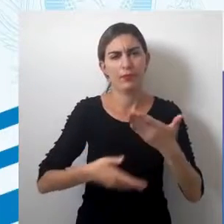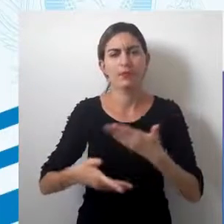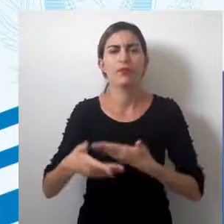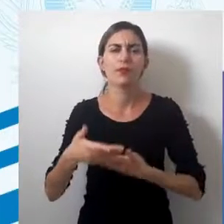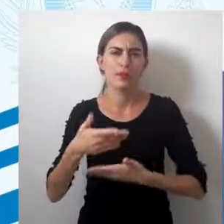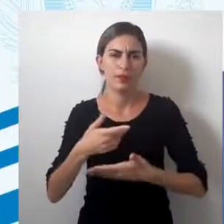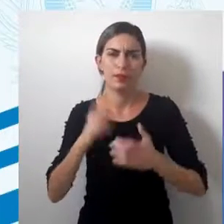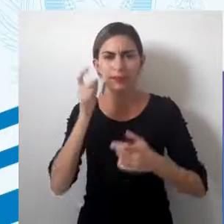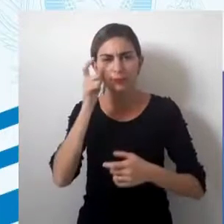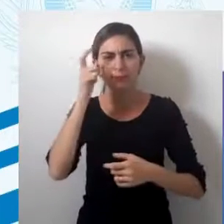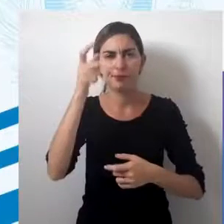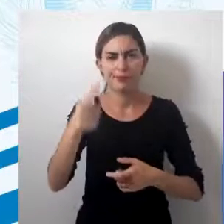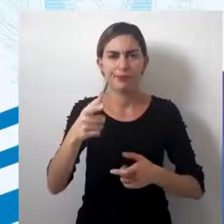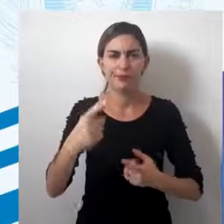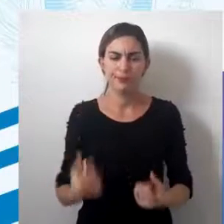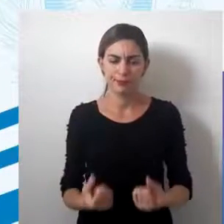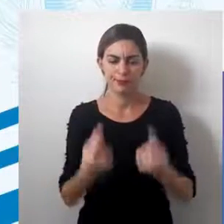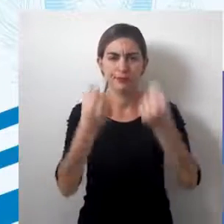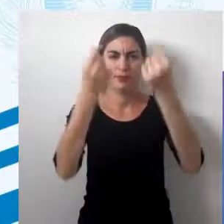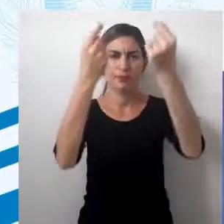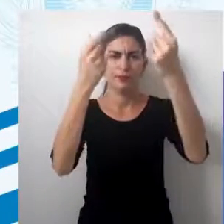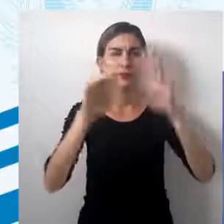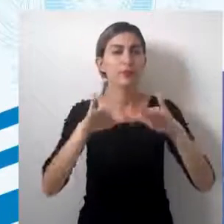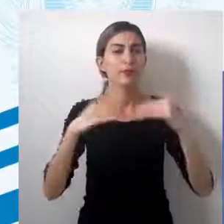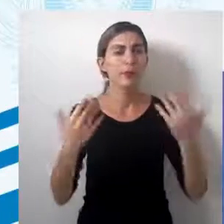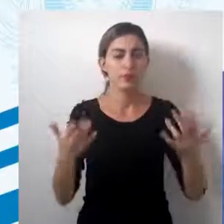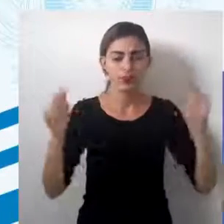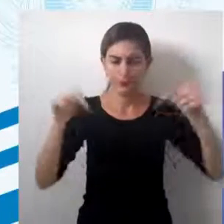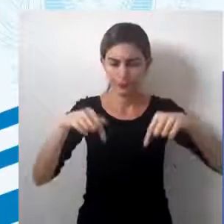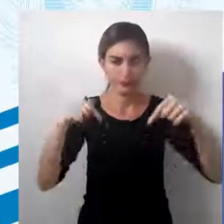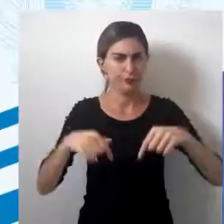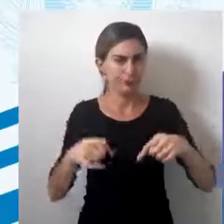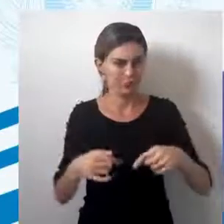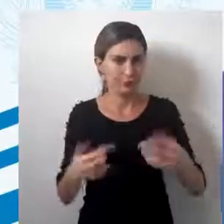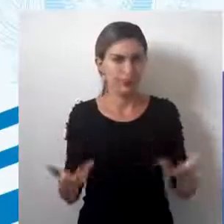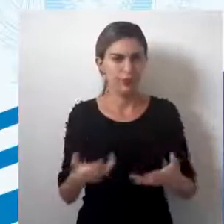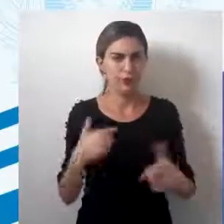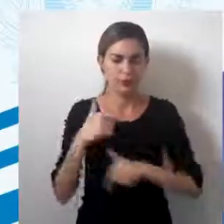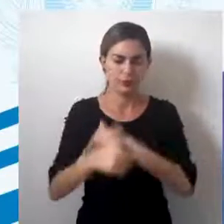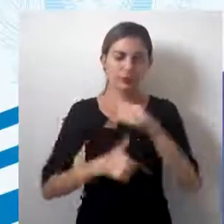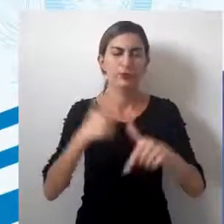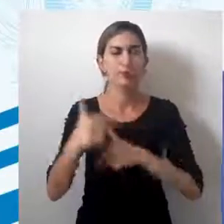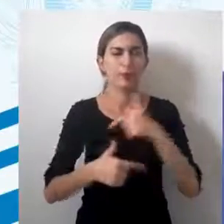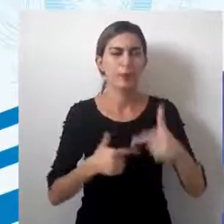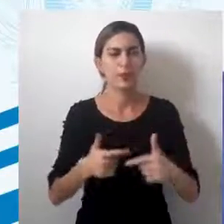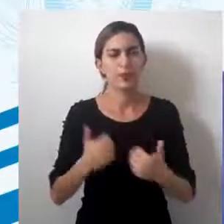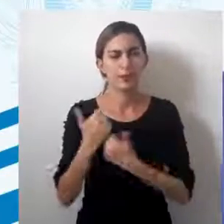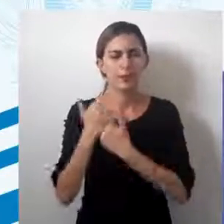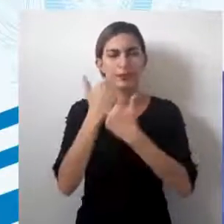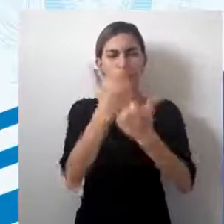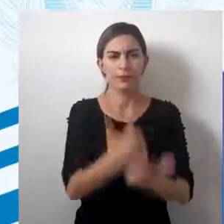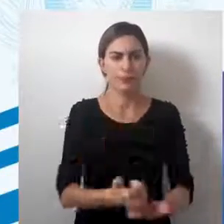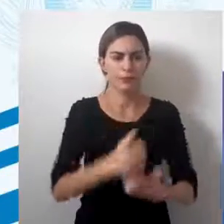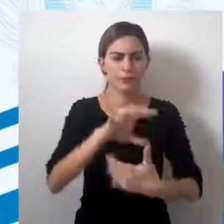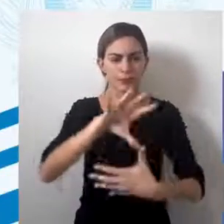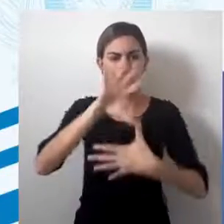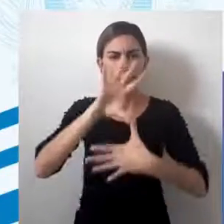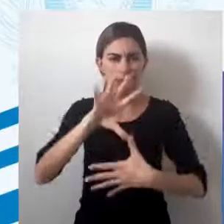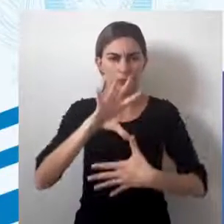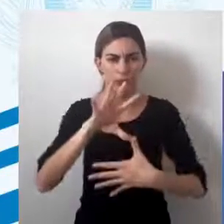do interesse econômico. Então, atualmente, a gente trabalha com as representações